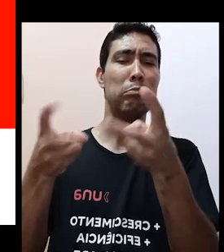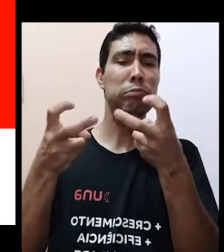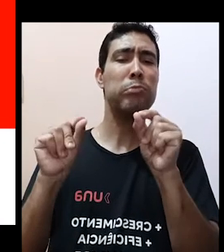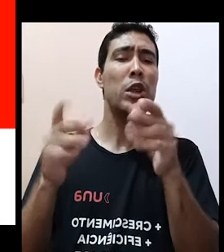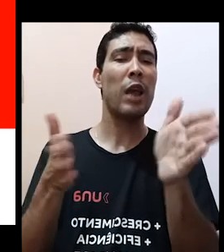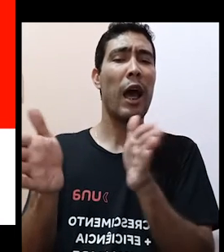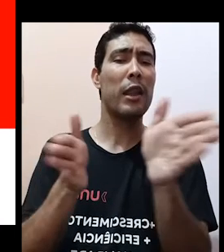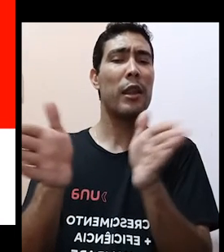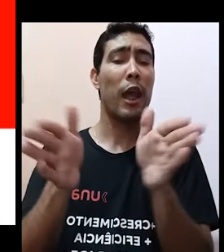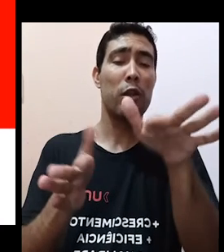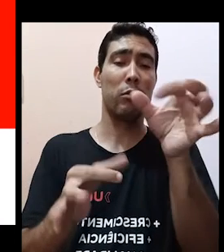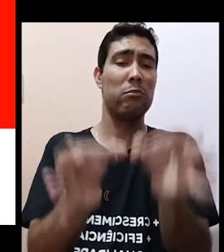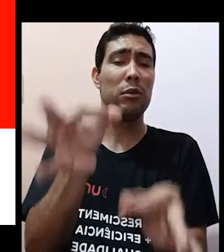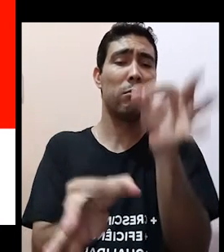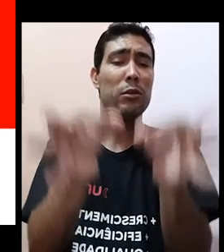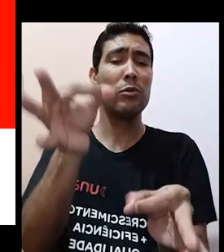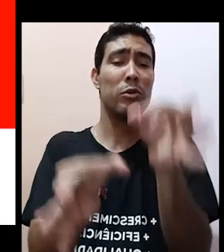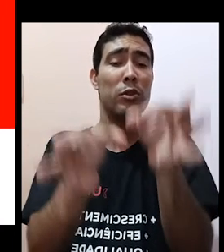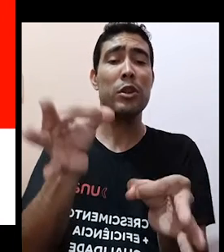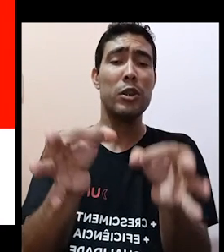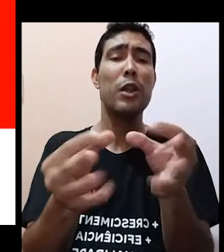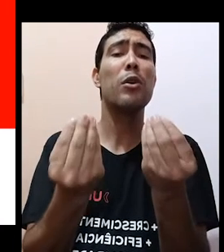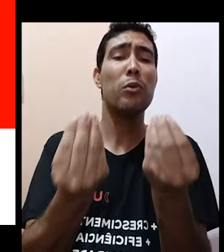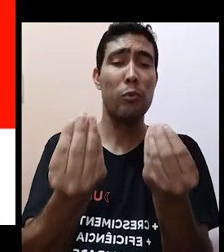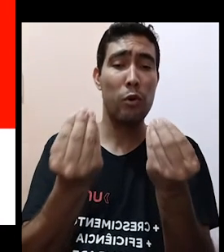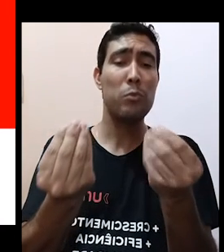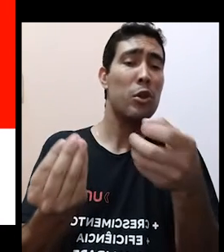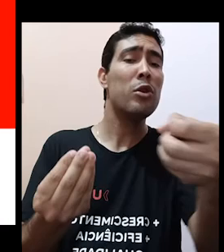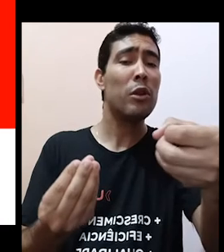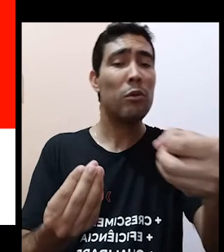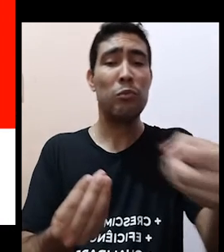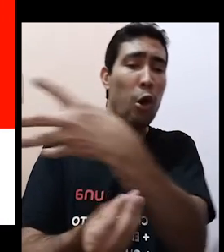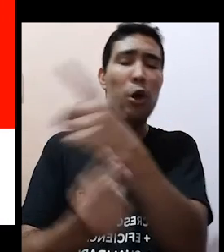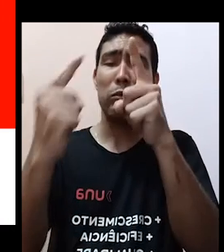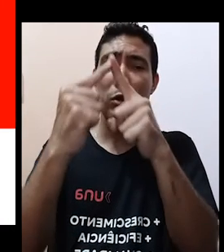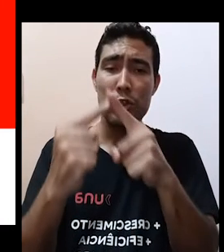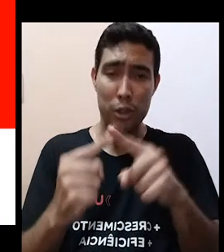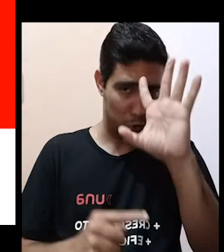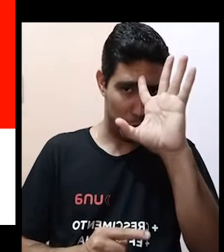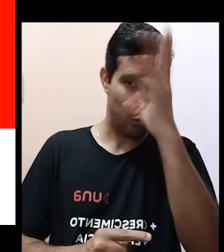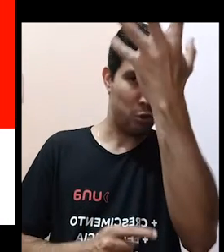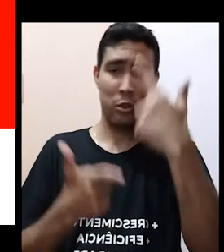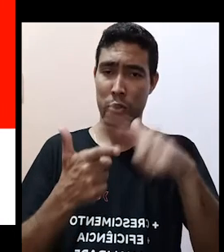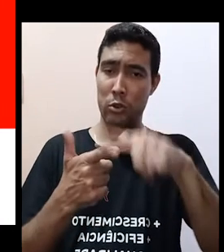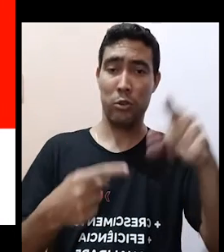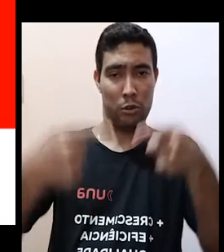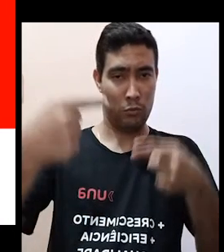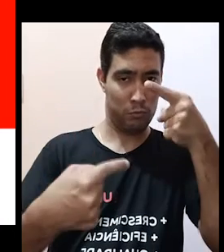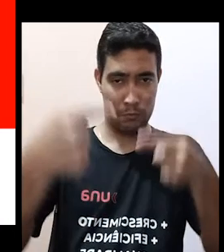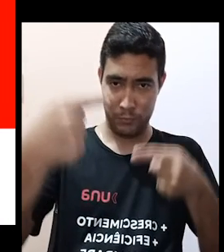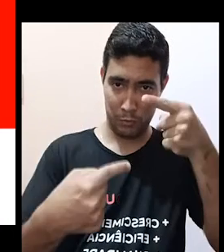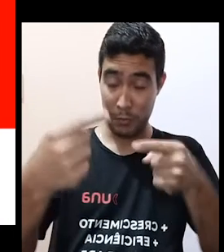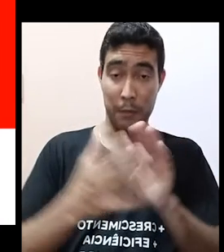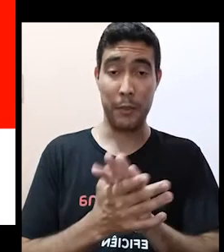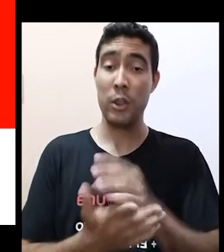de acesso à justiça com fornecimento de outras possibilidades de solução de conflitos. Então a ideia